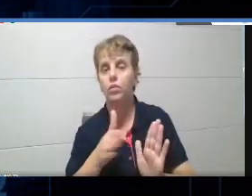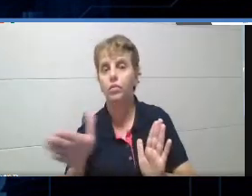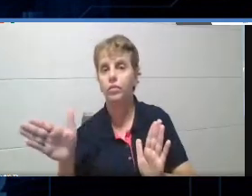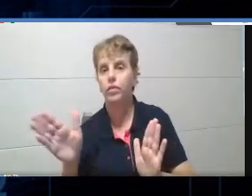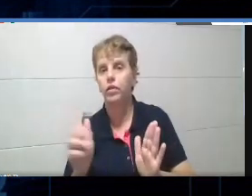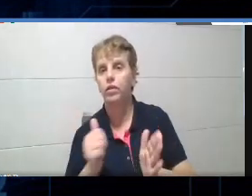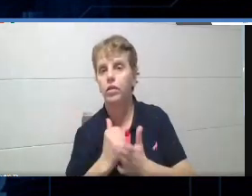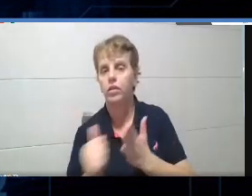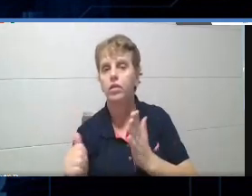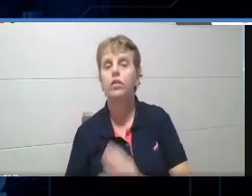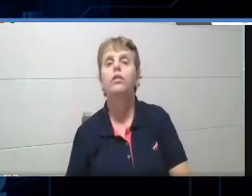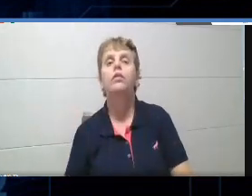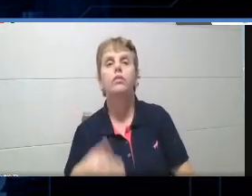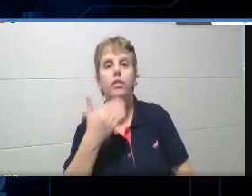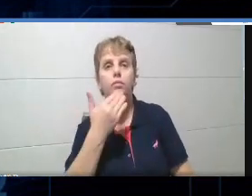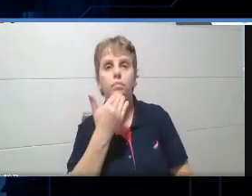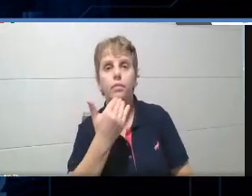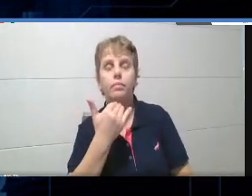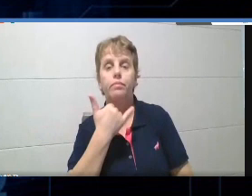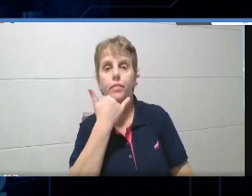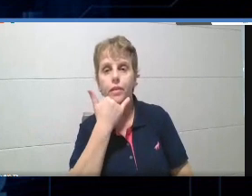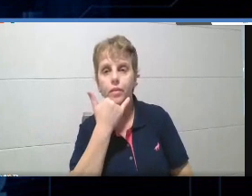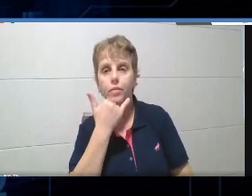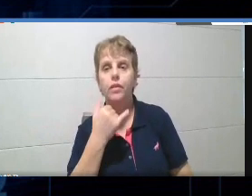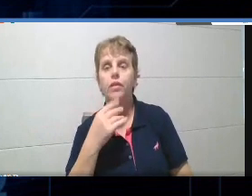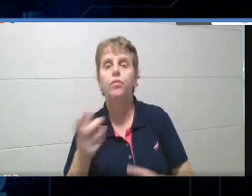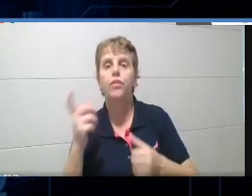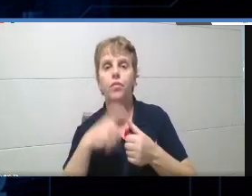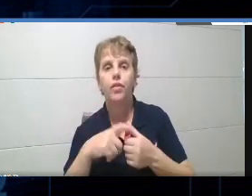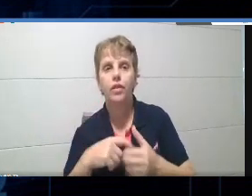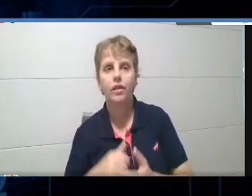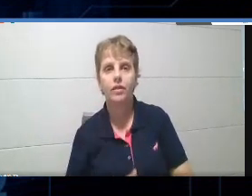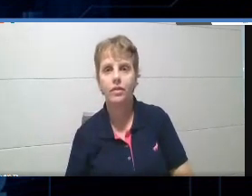Queria pedir desculpa se eu não consegui. Deixa eu voltar aqui para mim.